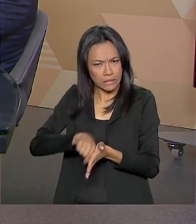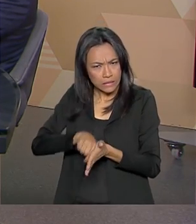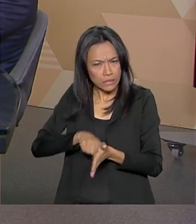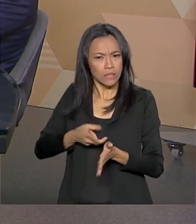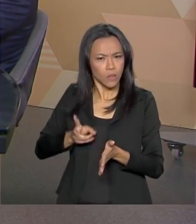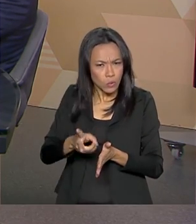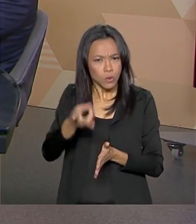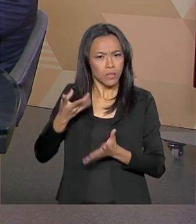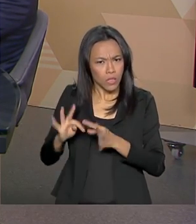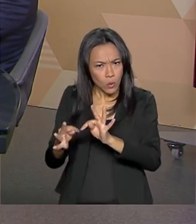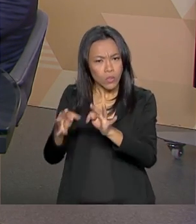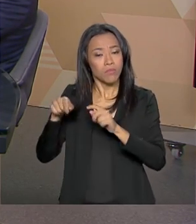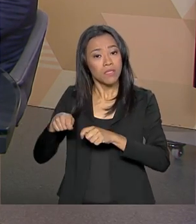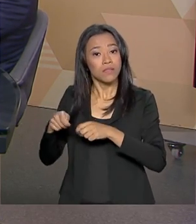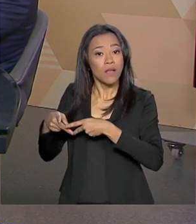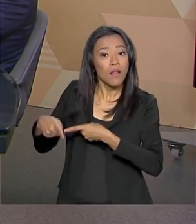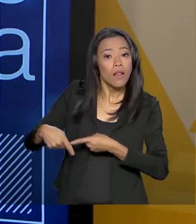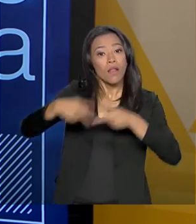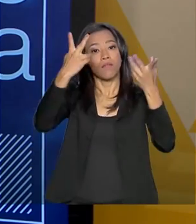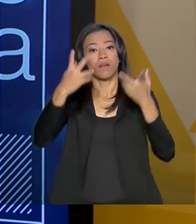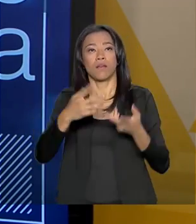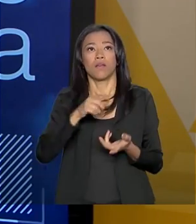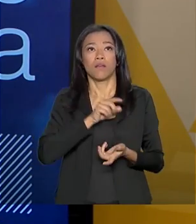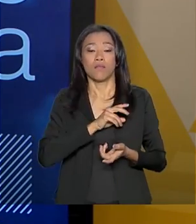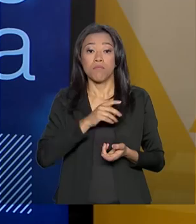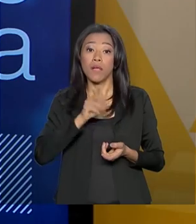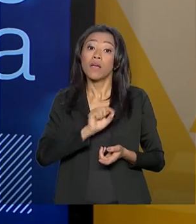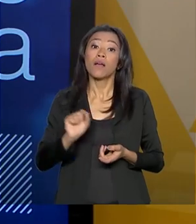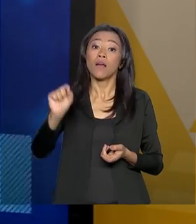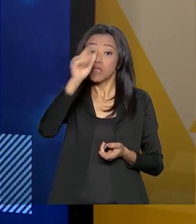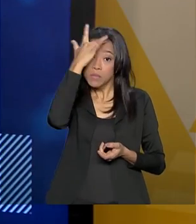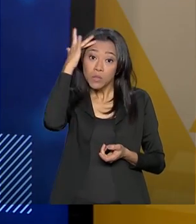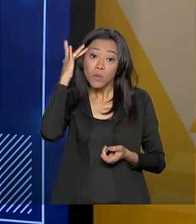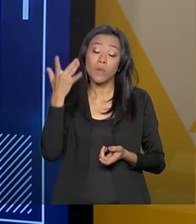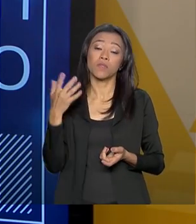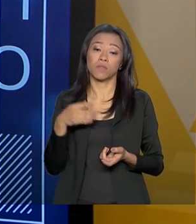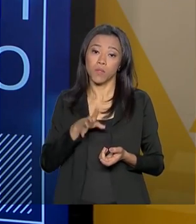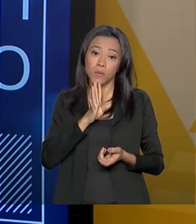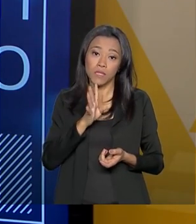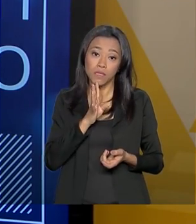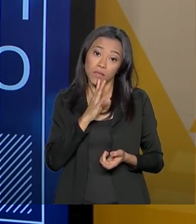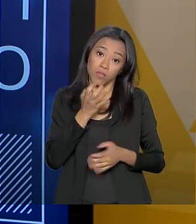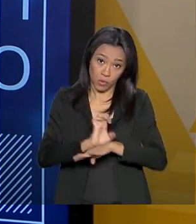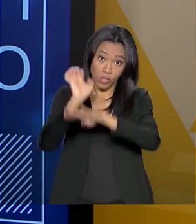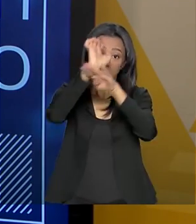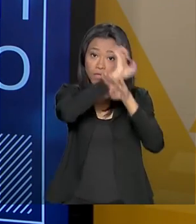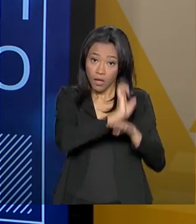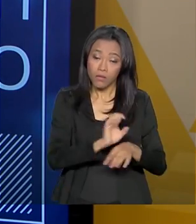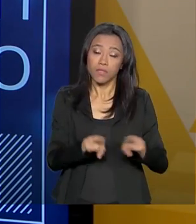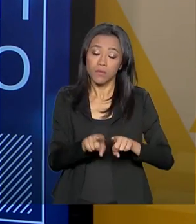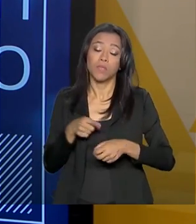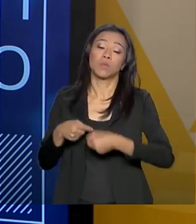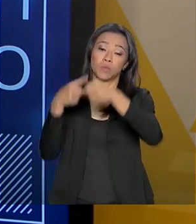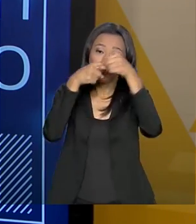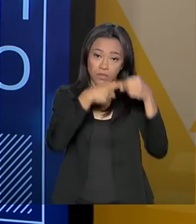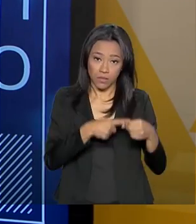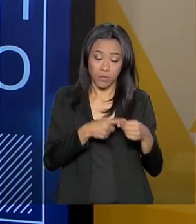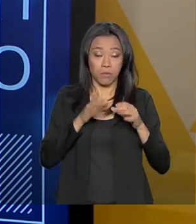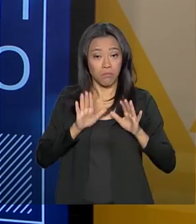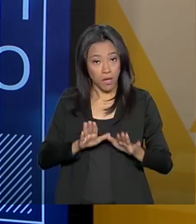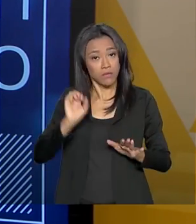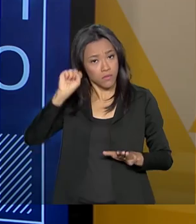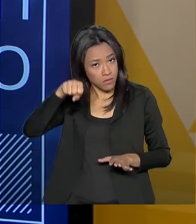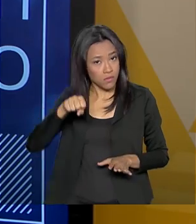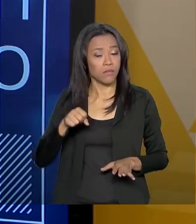ela precisa de chegar ao agricultor através dos sistemas de extensão, tanto a nível estadual como a nível municipal, mas sim